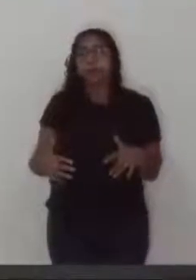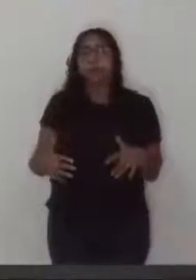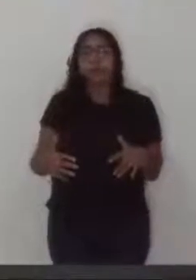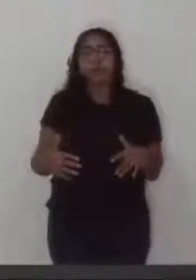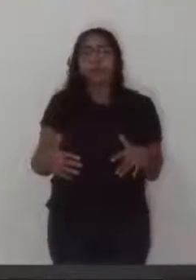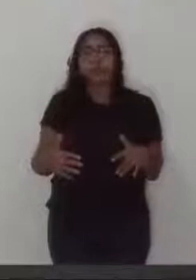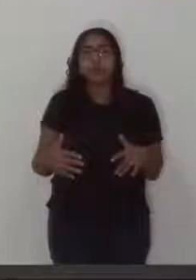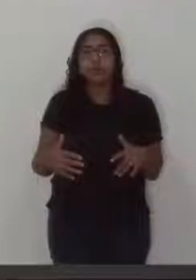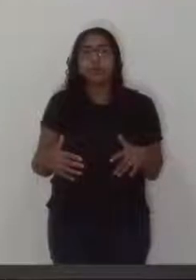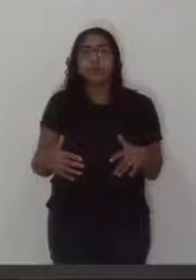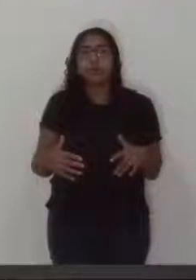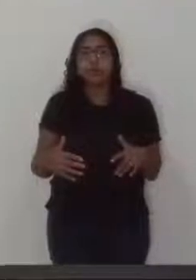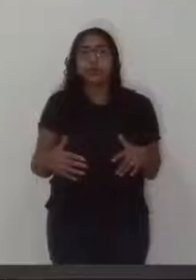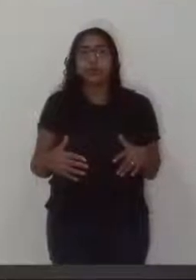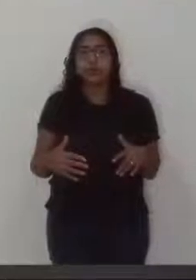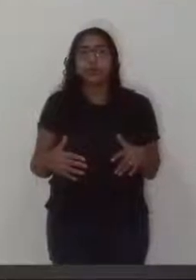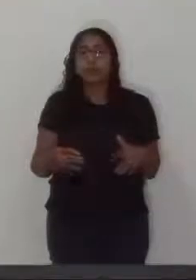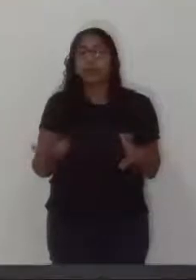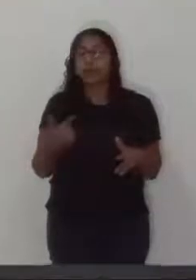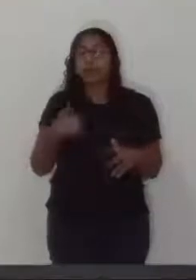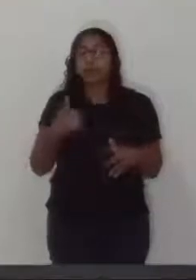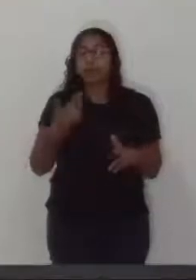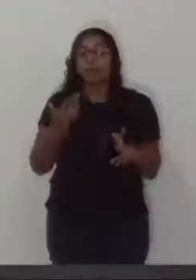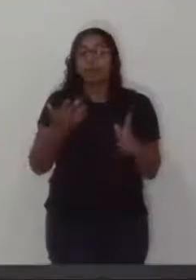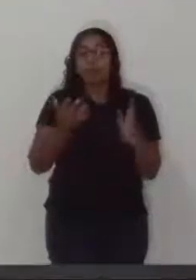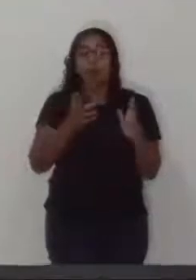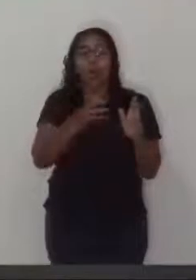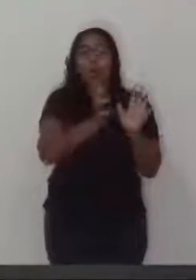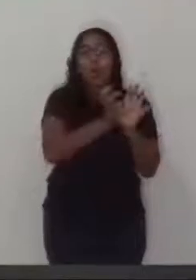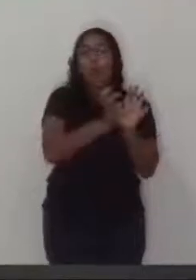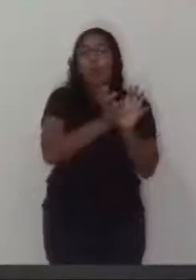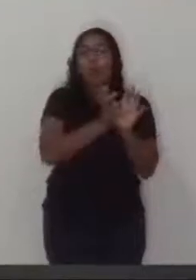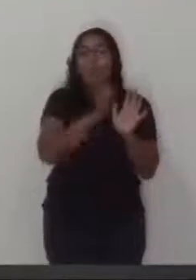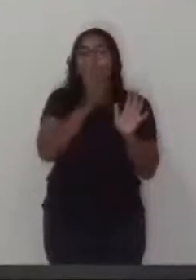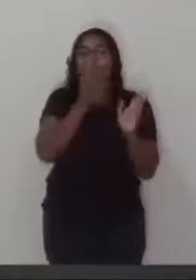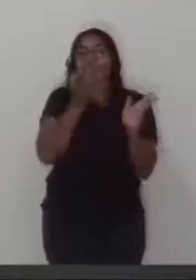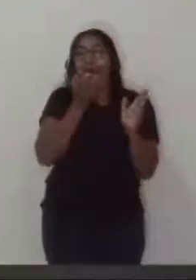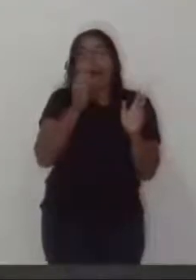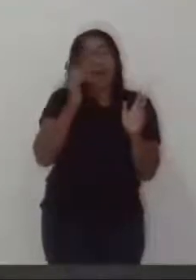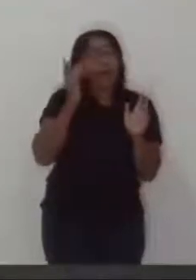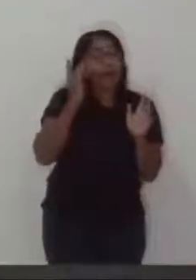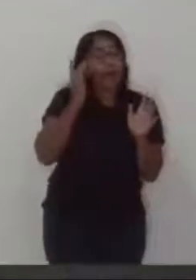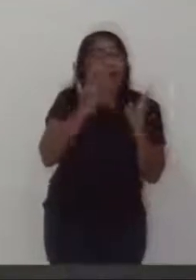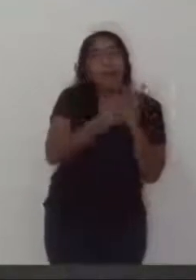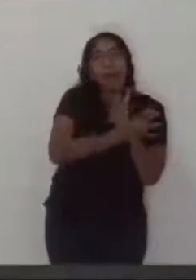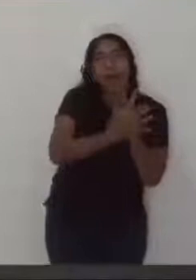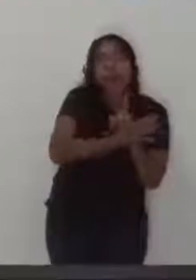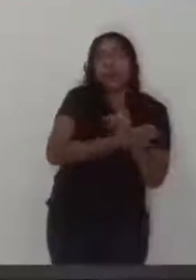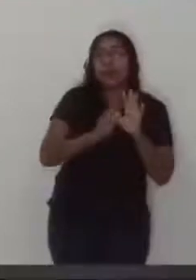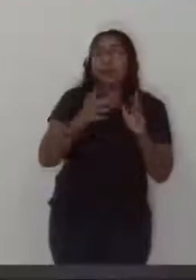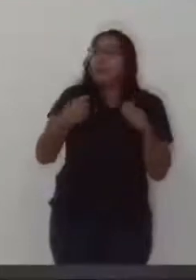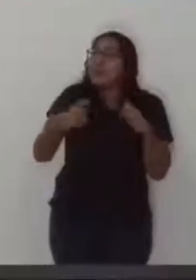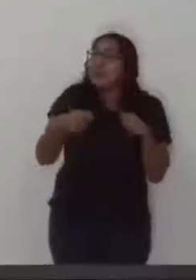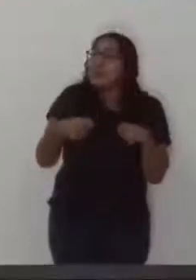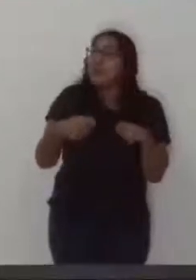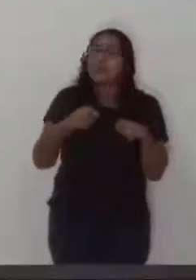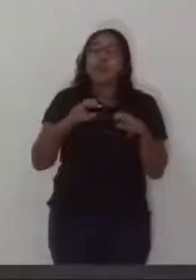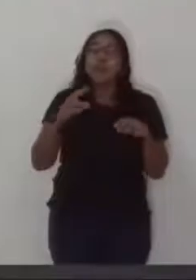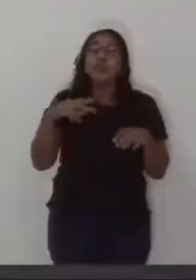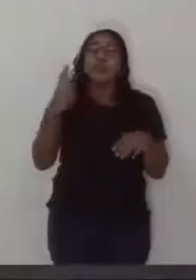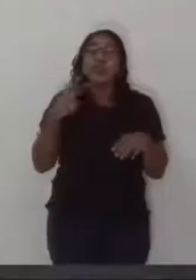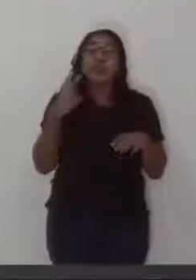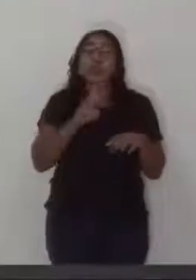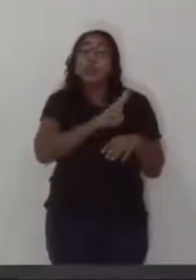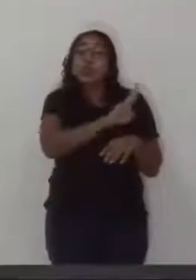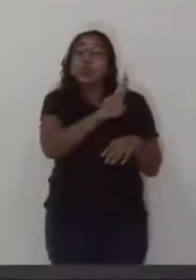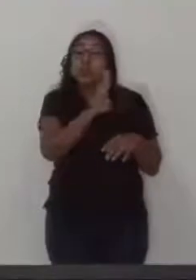Florentino, talvez foi um equívoco do meu gabinete, era para ter passado o nome de todos, e eu achei que talvez tivesse